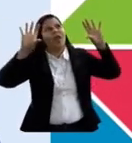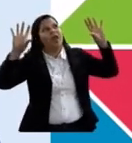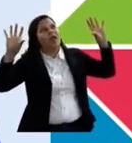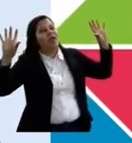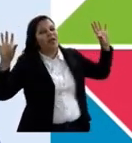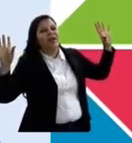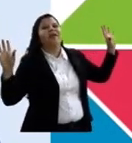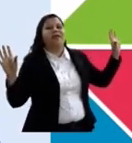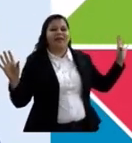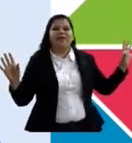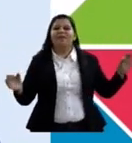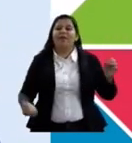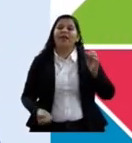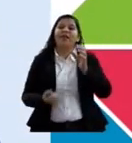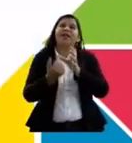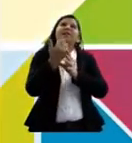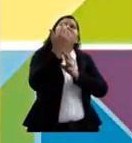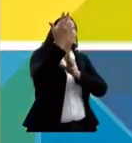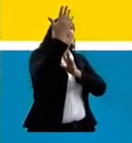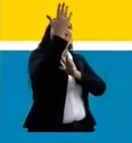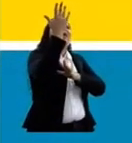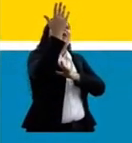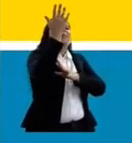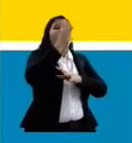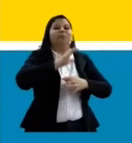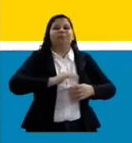um acuíri vai nascer.